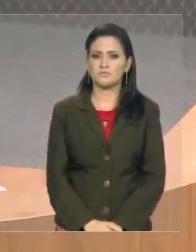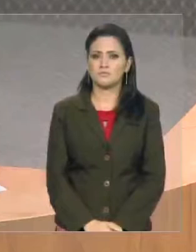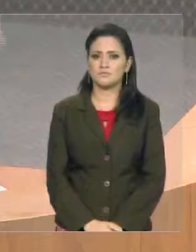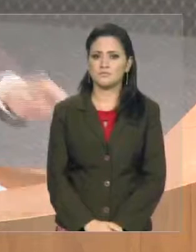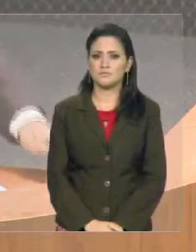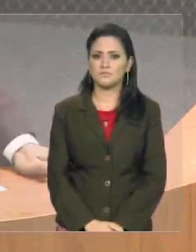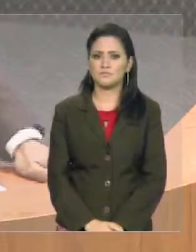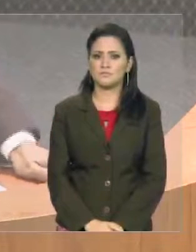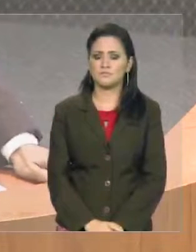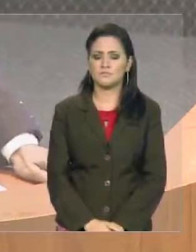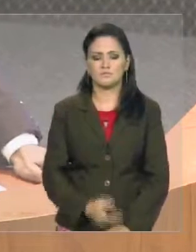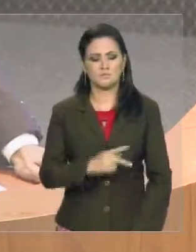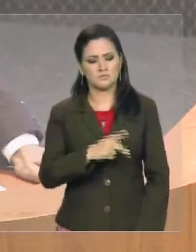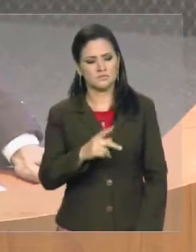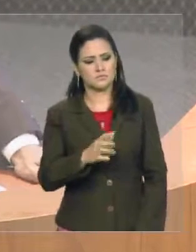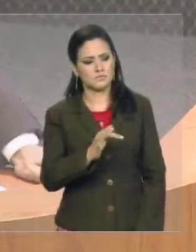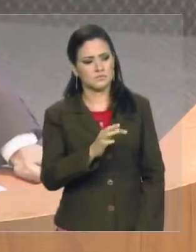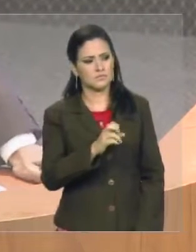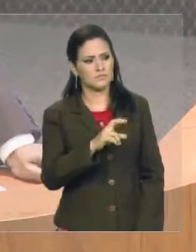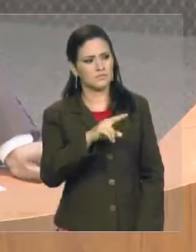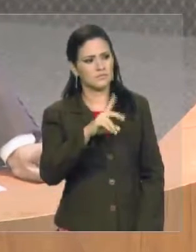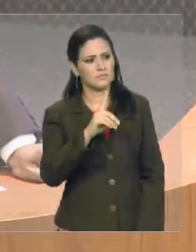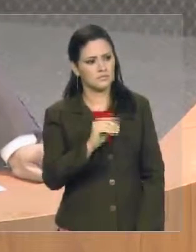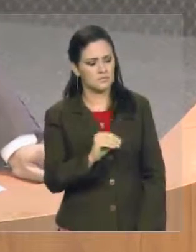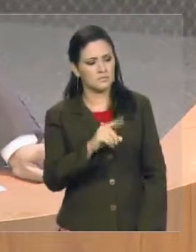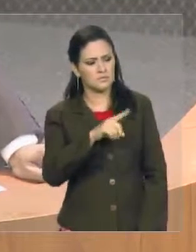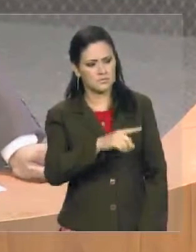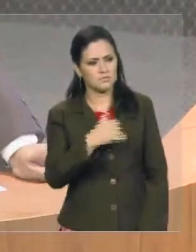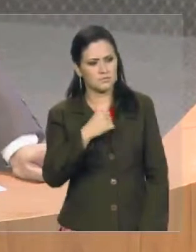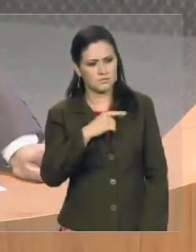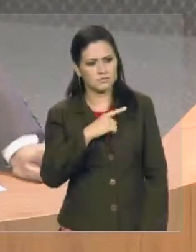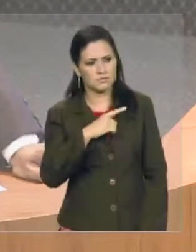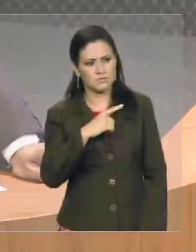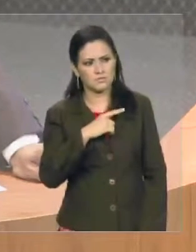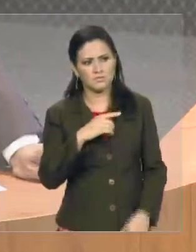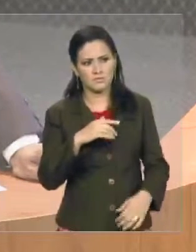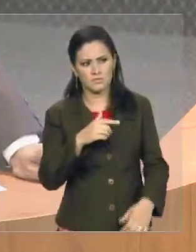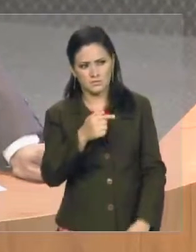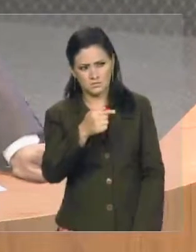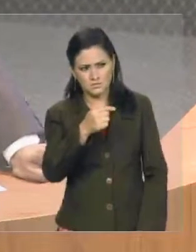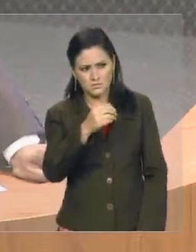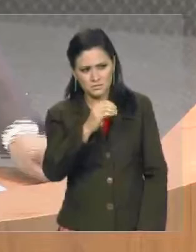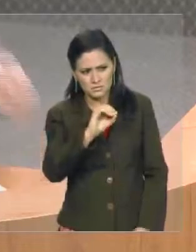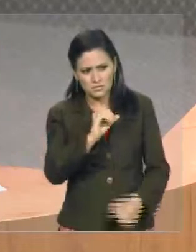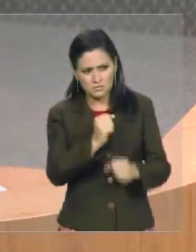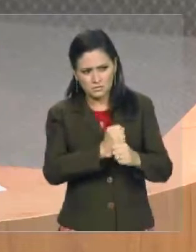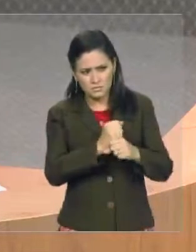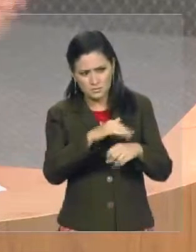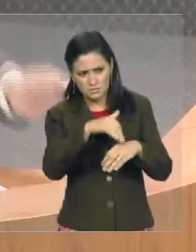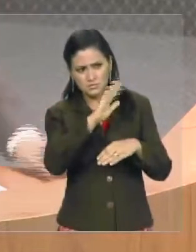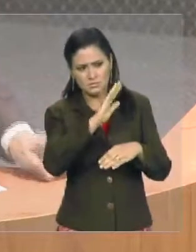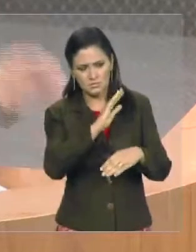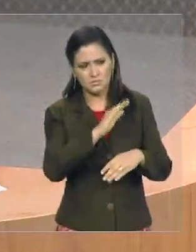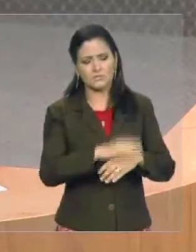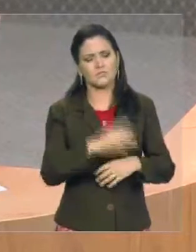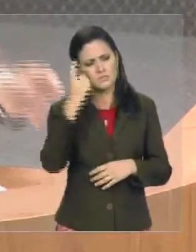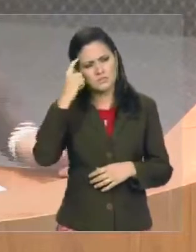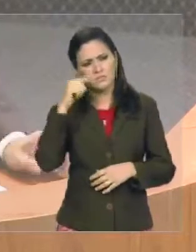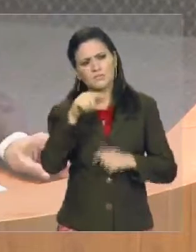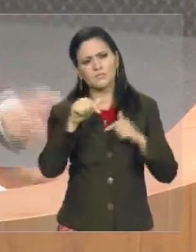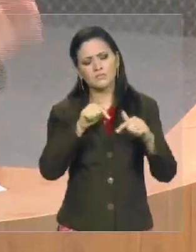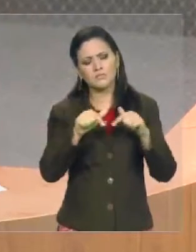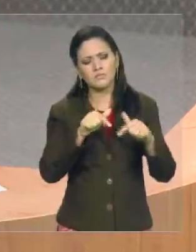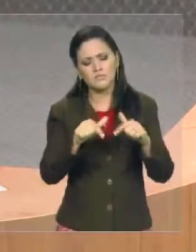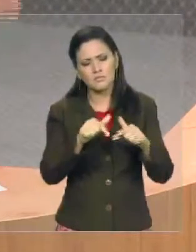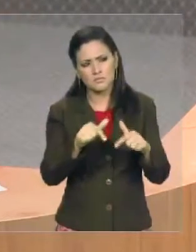Professor Fernando Novaes, você tem acima de 70 anos, você imagina você ter trabalhado a vida toda, ter a sua dignidade, e o senhor